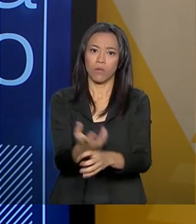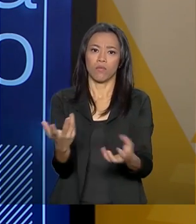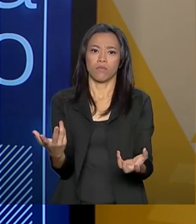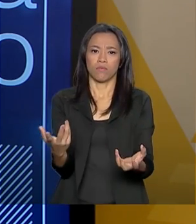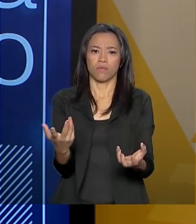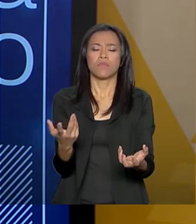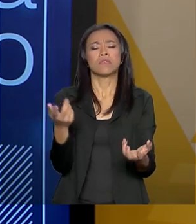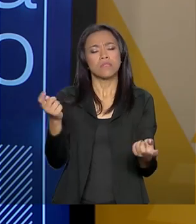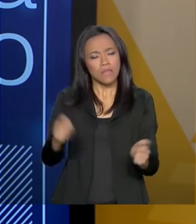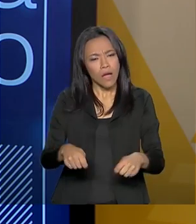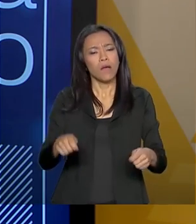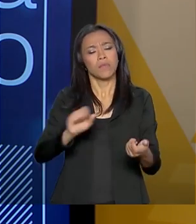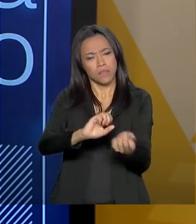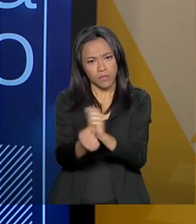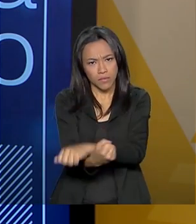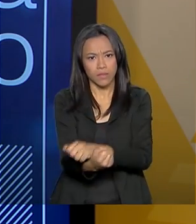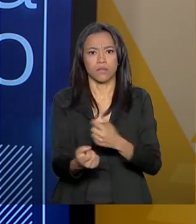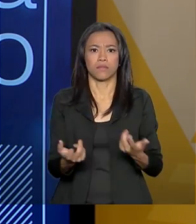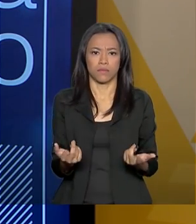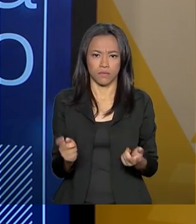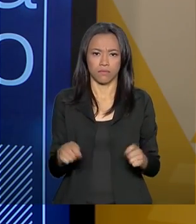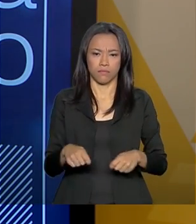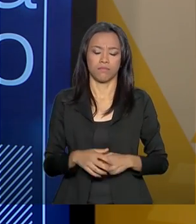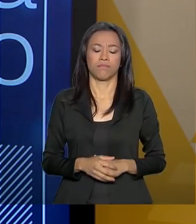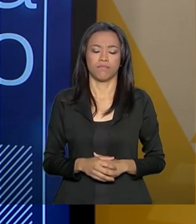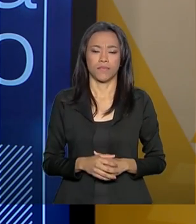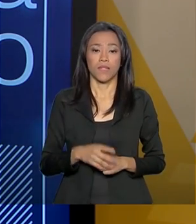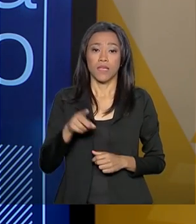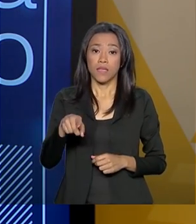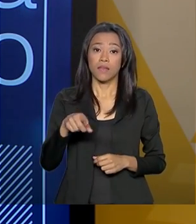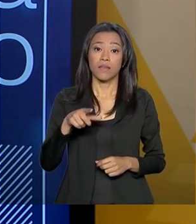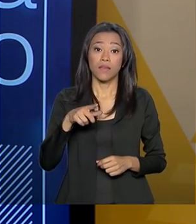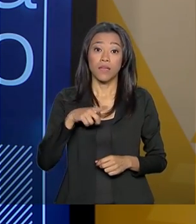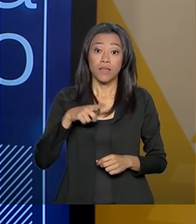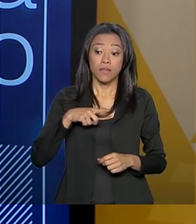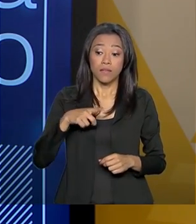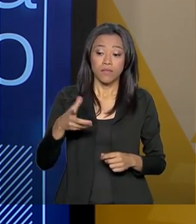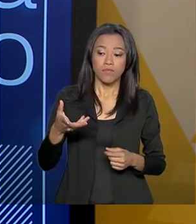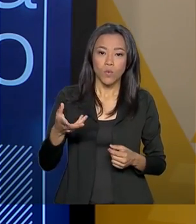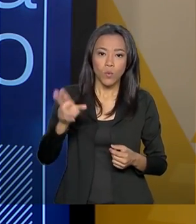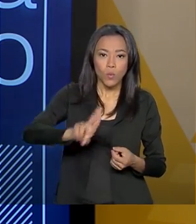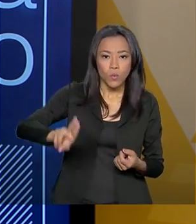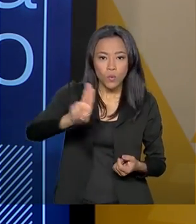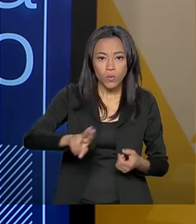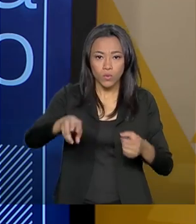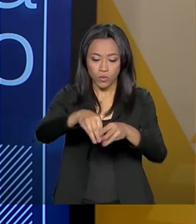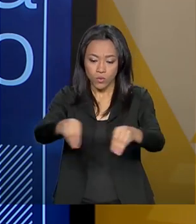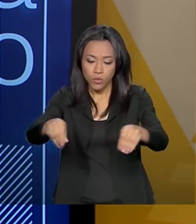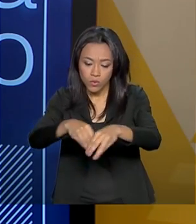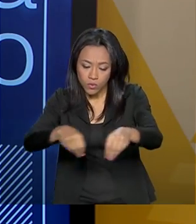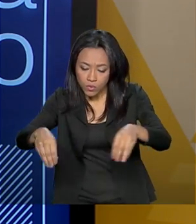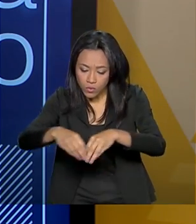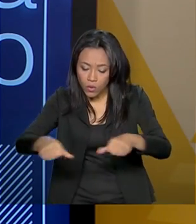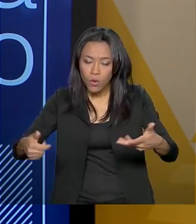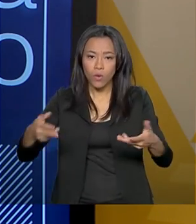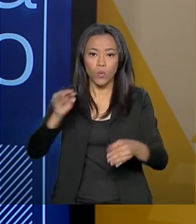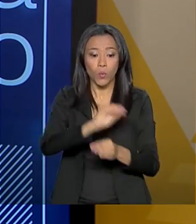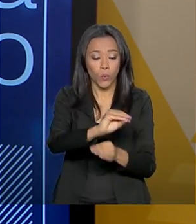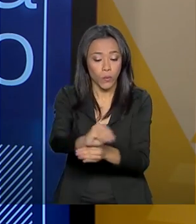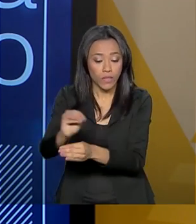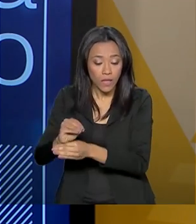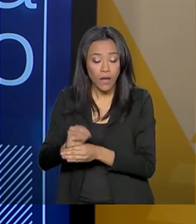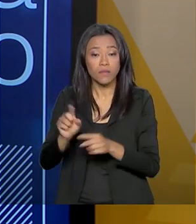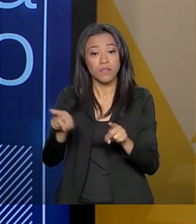trabalho, menor revolvimento dos solos, com maior conservação de solos e a